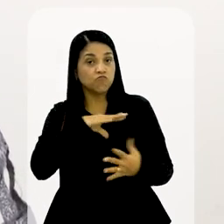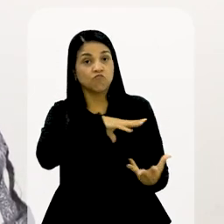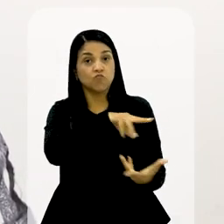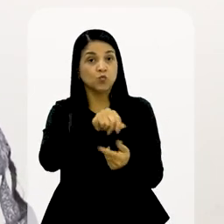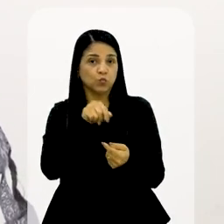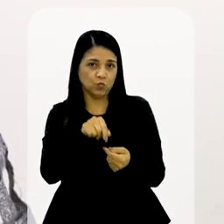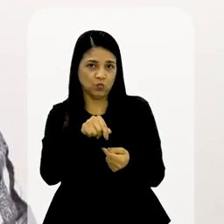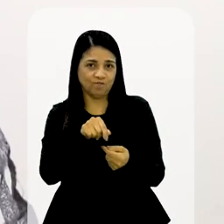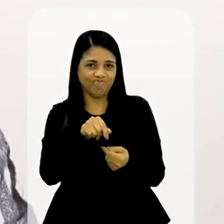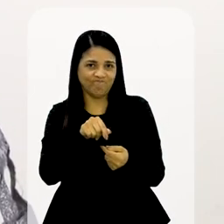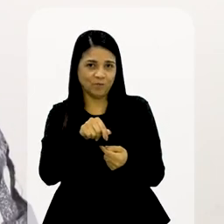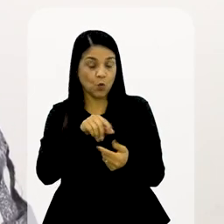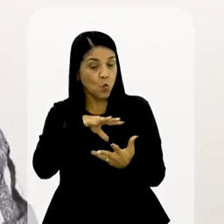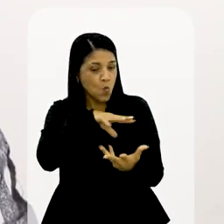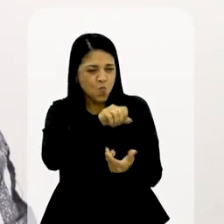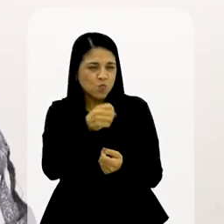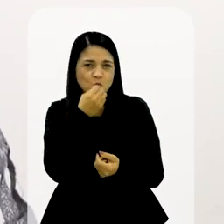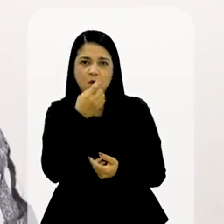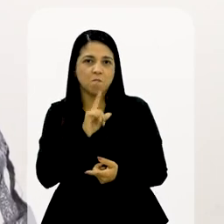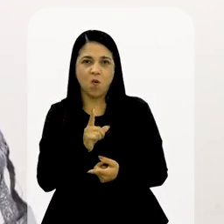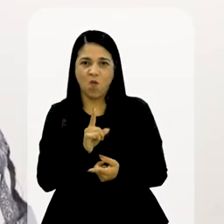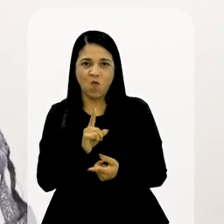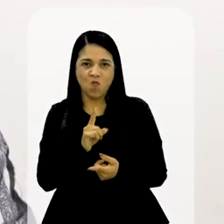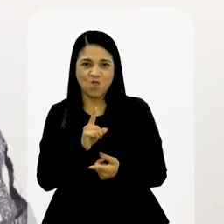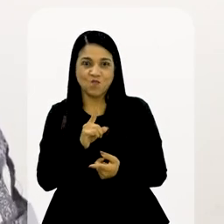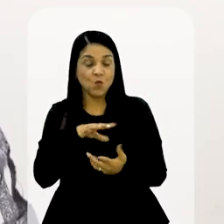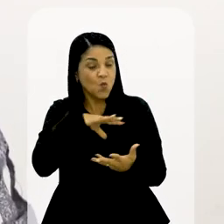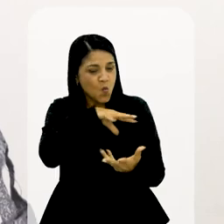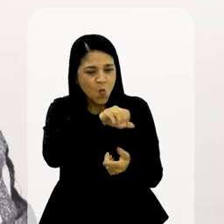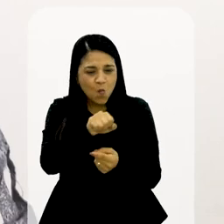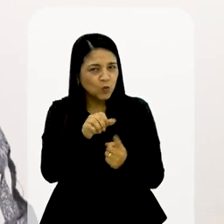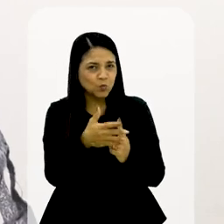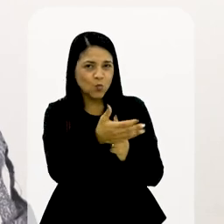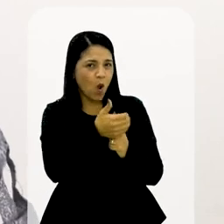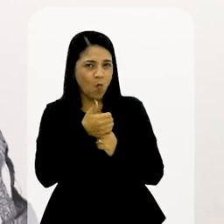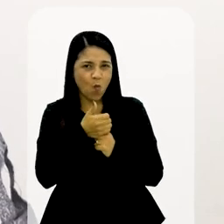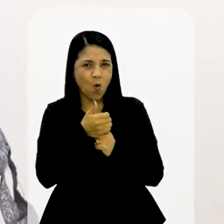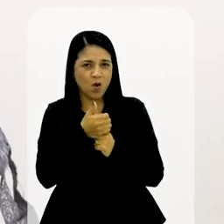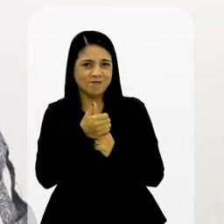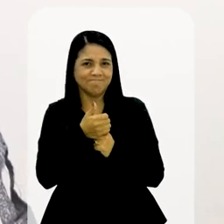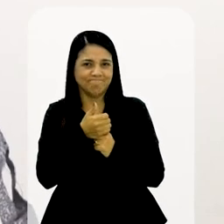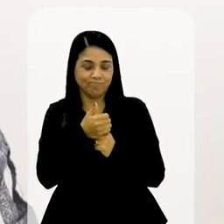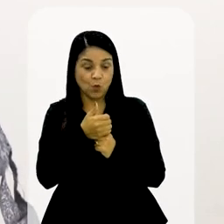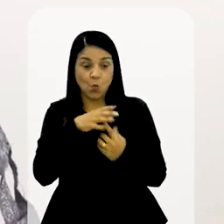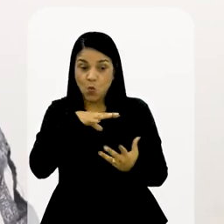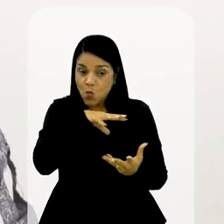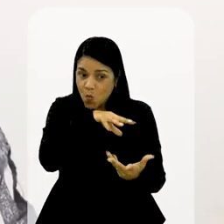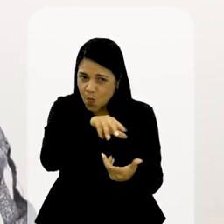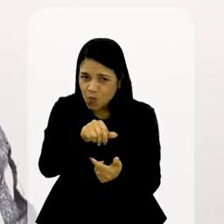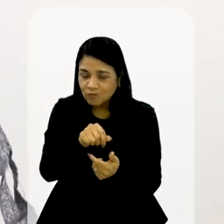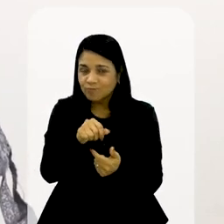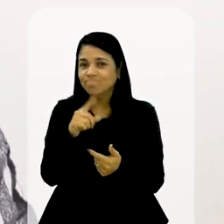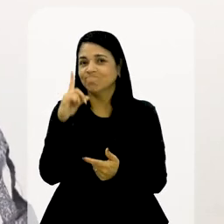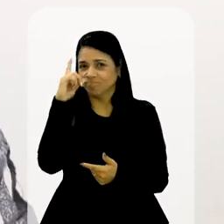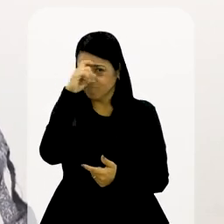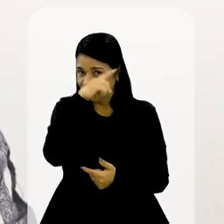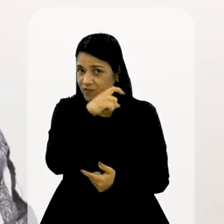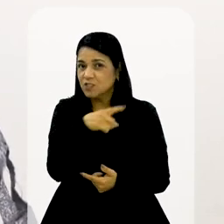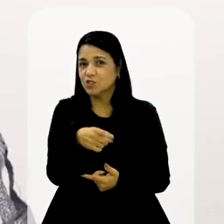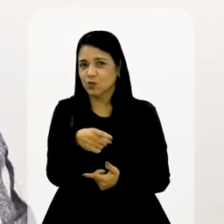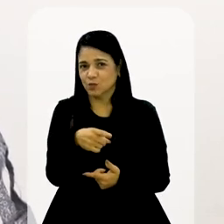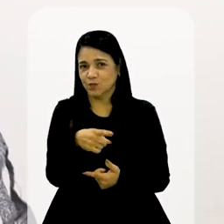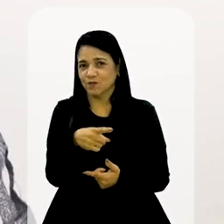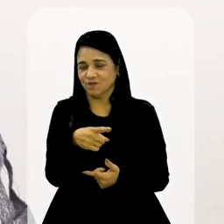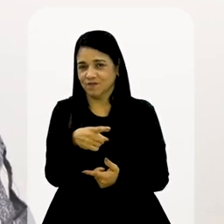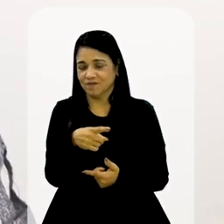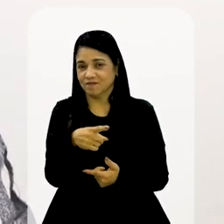o mundo não é legal. O mundo não abraça. O mundo mais bate do que dá amor. Então, se você